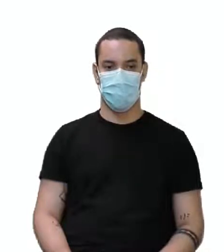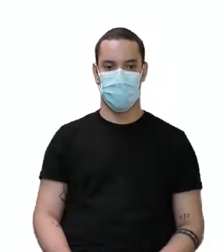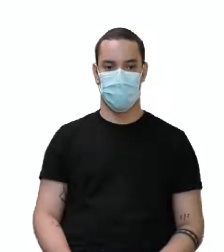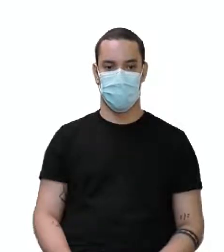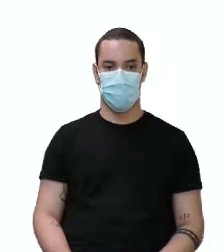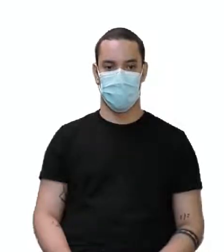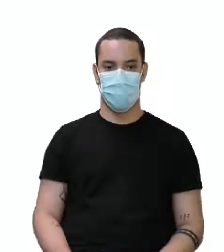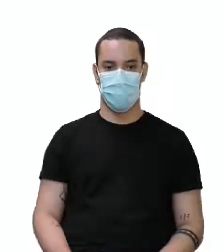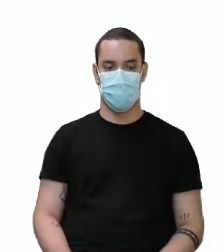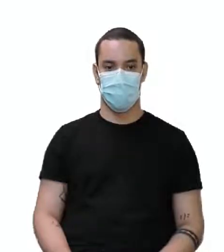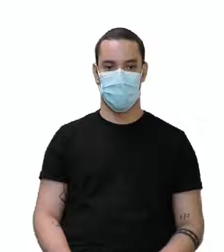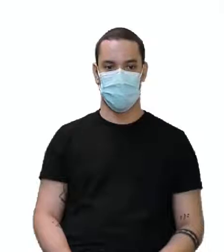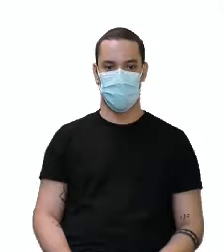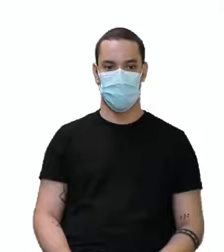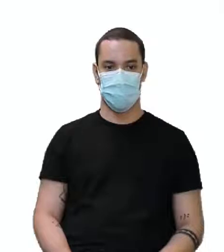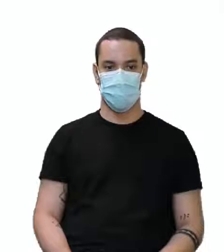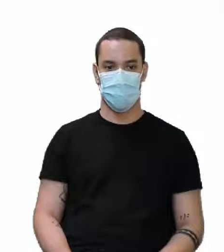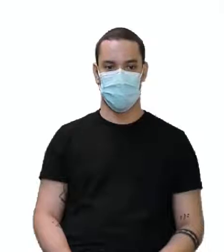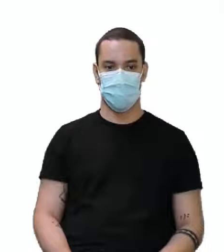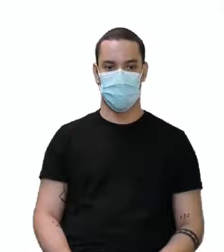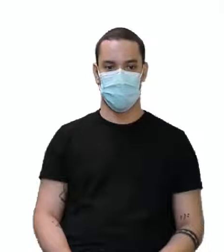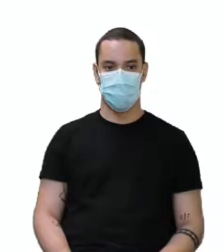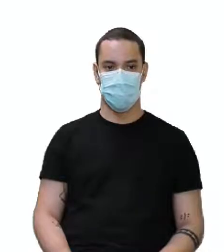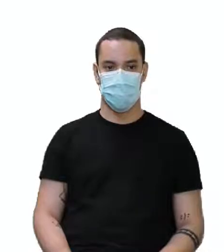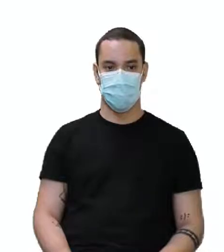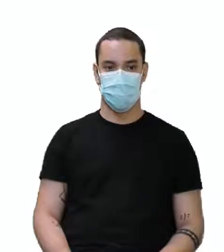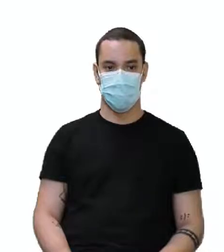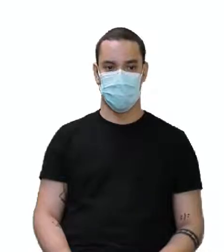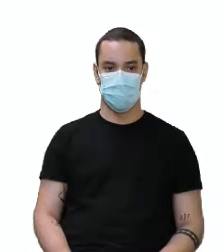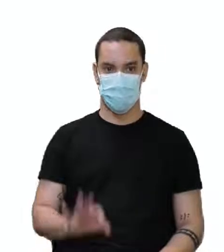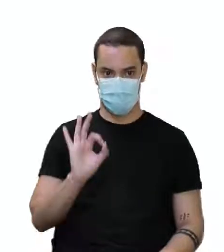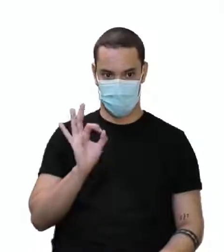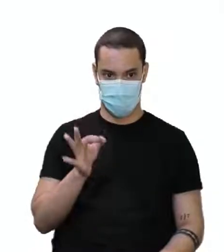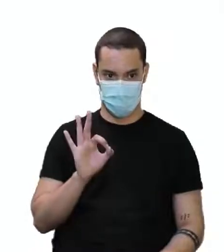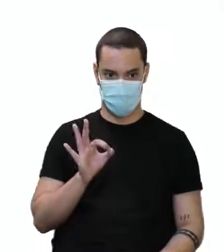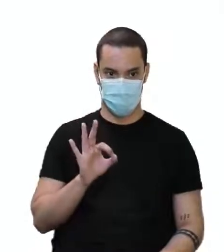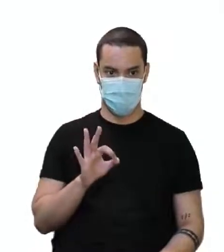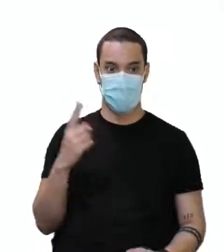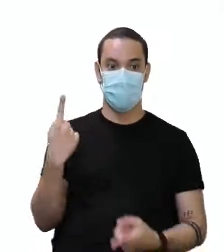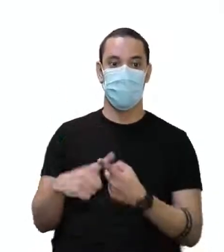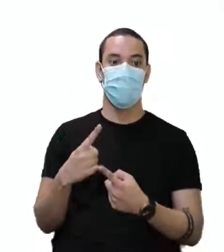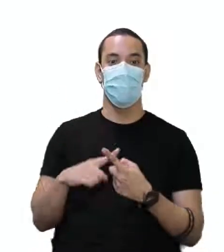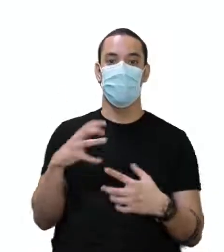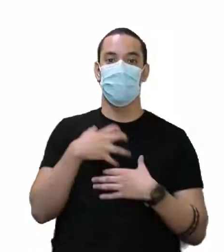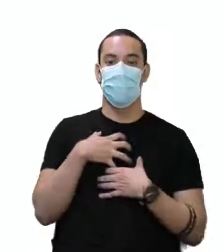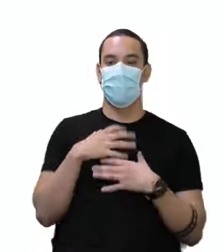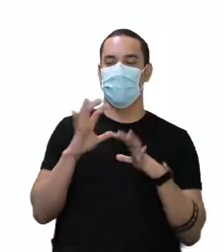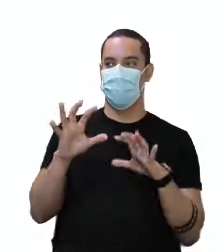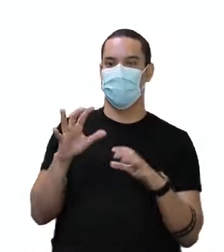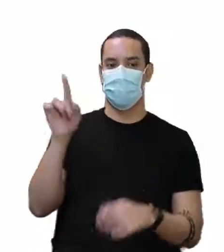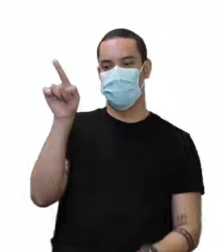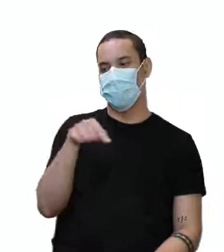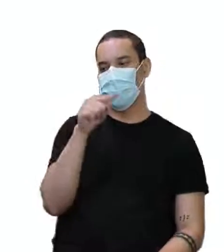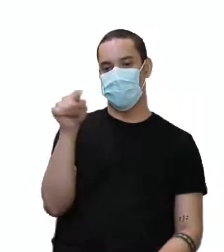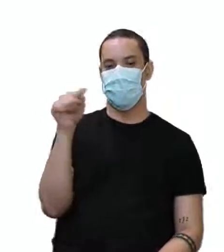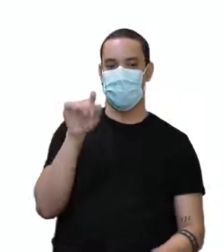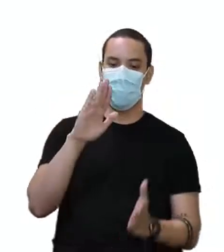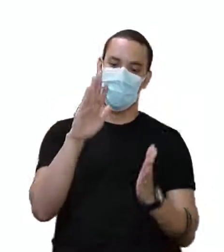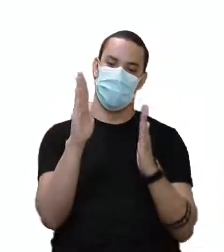Escrever desta forma aqui, uma letra mais bonita, pronto. Eu gosto de escrever meu I assim, eu sou gaiata. I was.